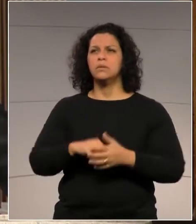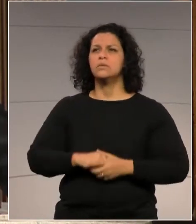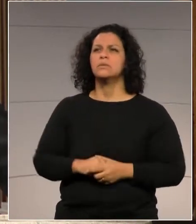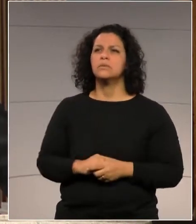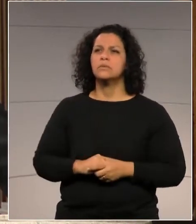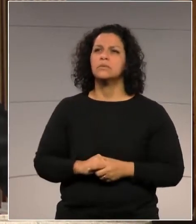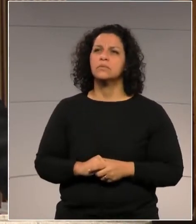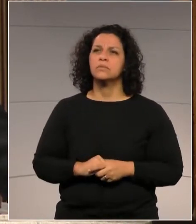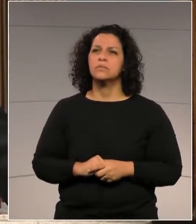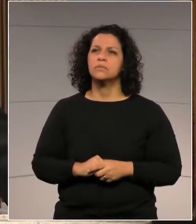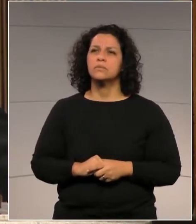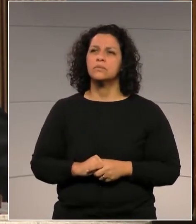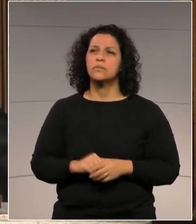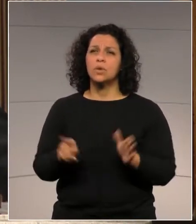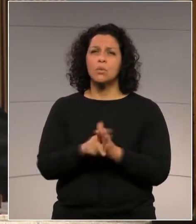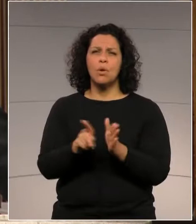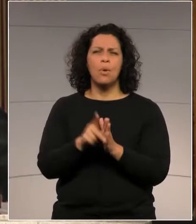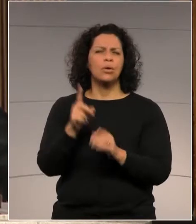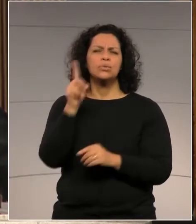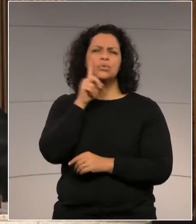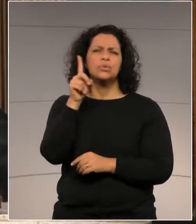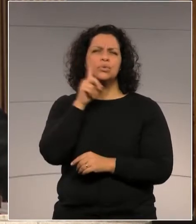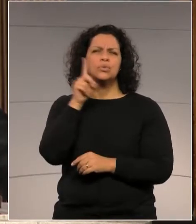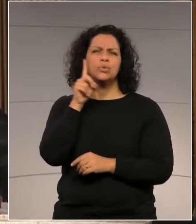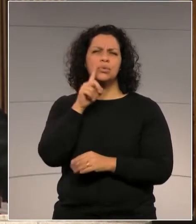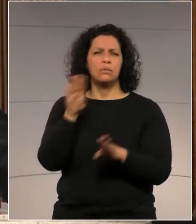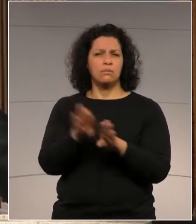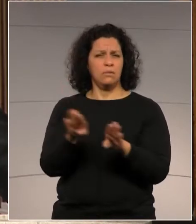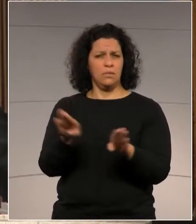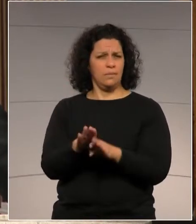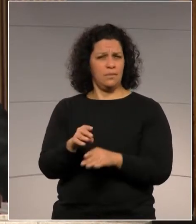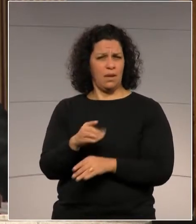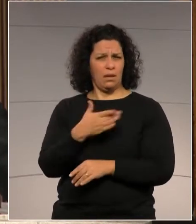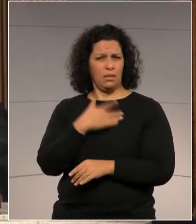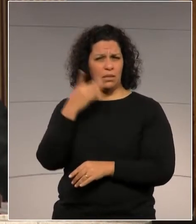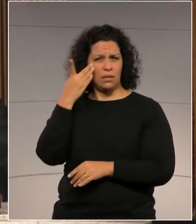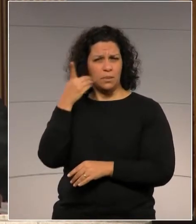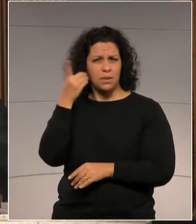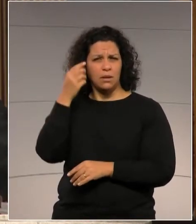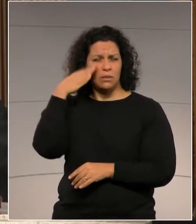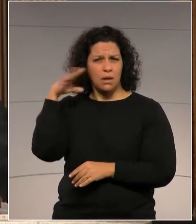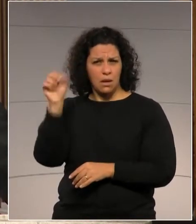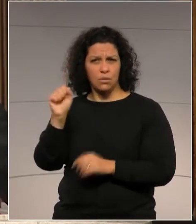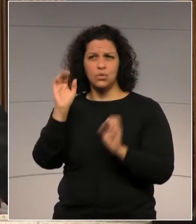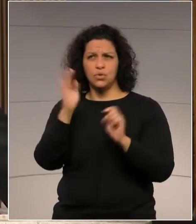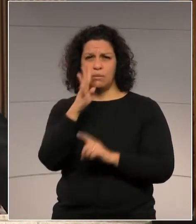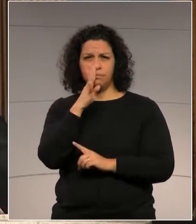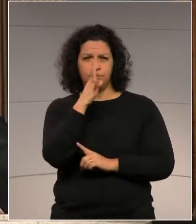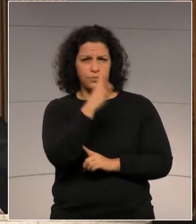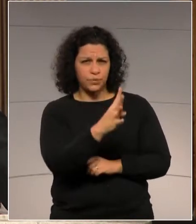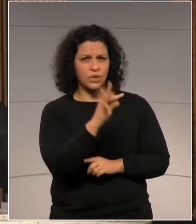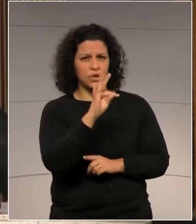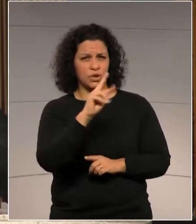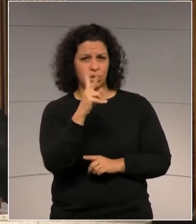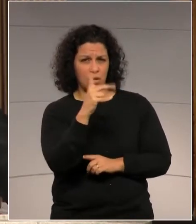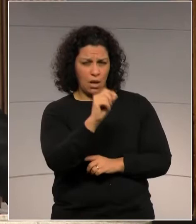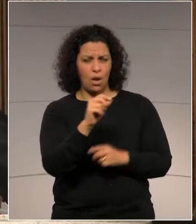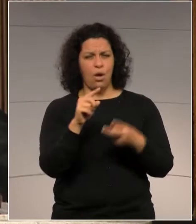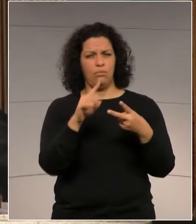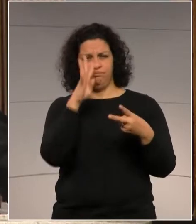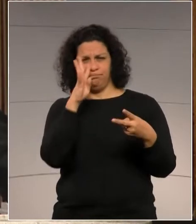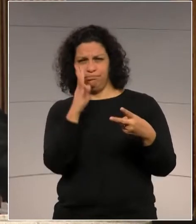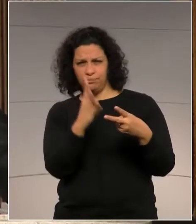dioturnamente, deputado Alexandre, deputado Traiano. Já agrediu o deputado Tião, já agrediu o deputado Fruite,